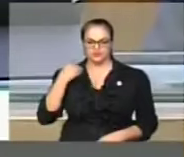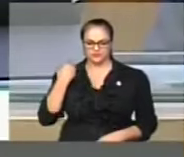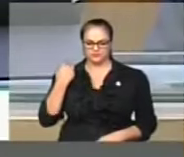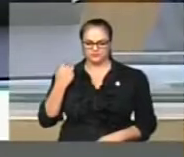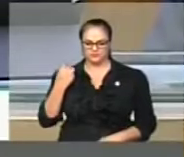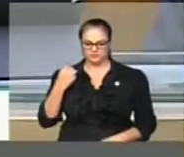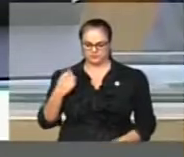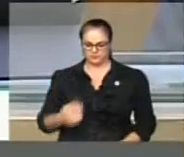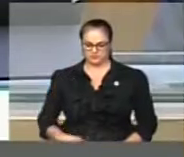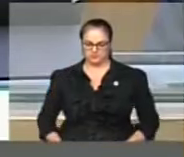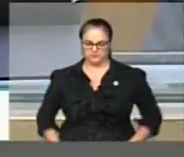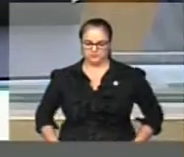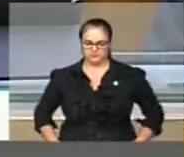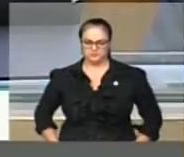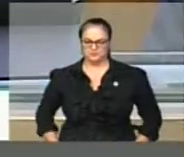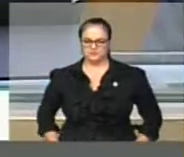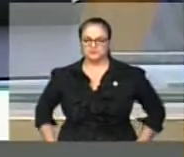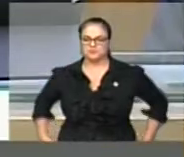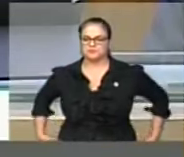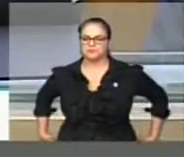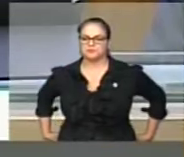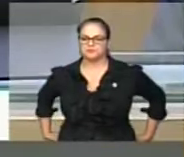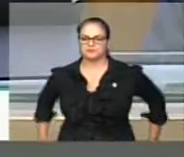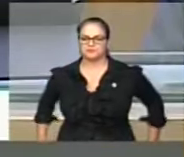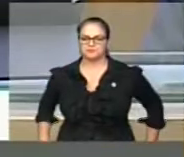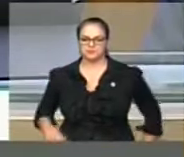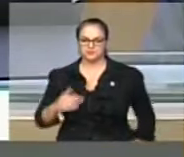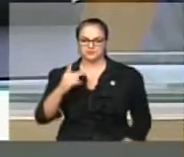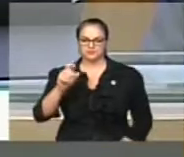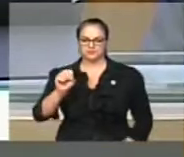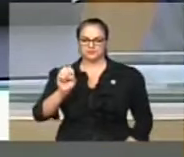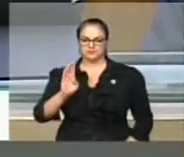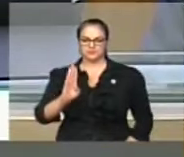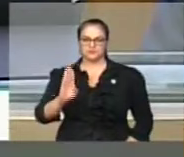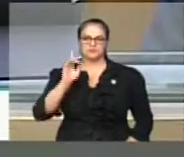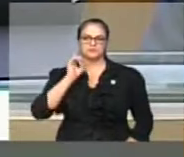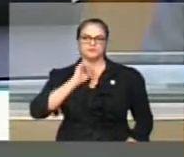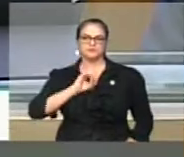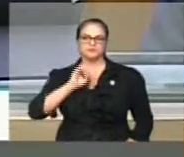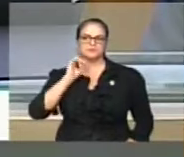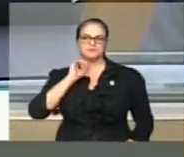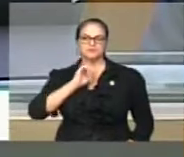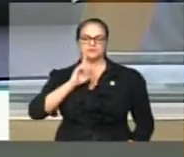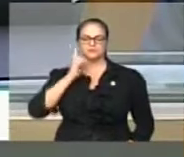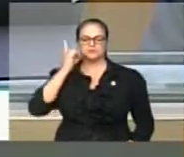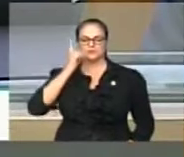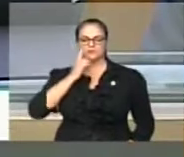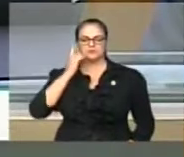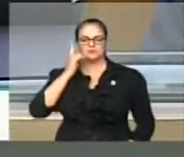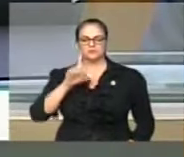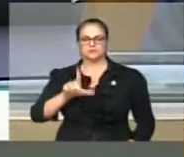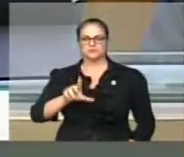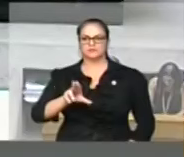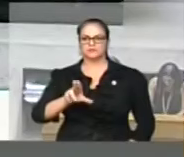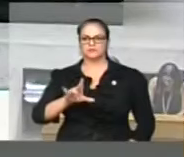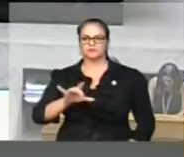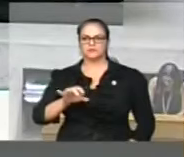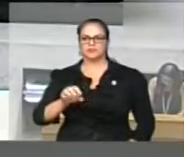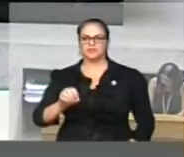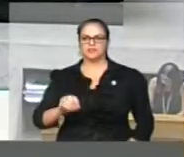Nobre deputado, V. Exª será atendido pelo PSB de Minas Gerais. Conceda a palavra ao nobre deputado Tenente Lúcio, um minuto.